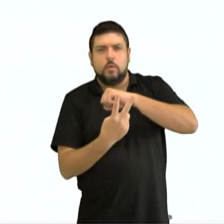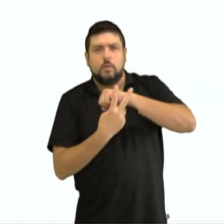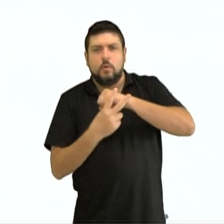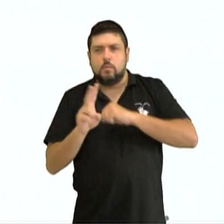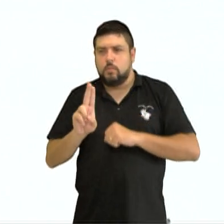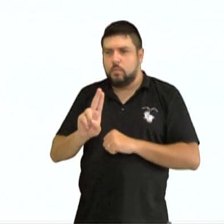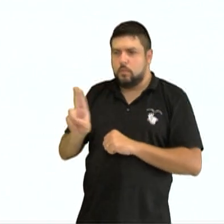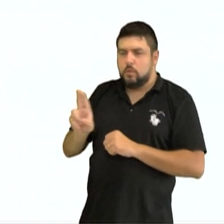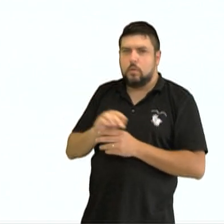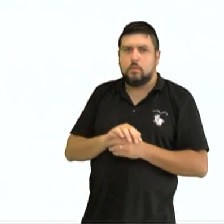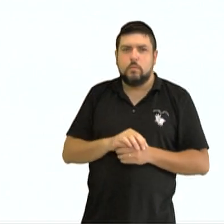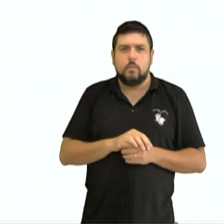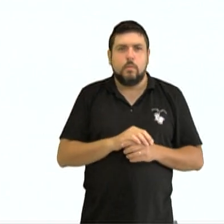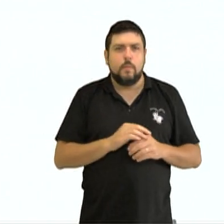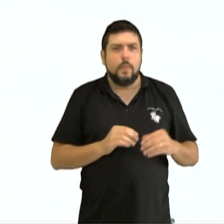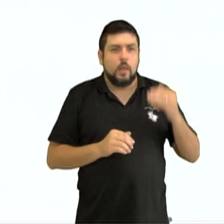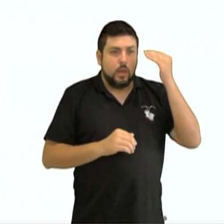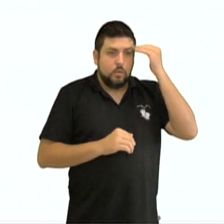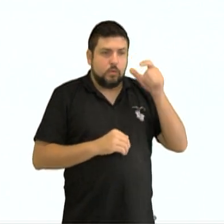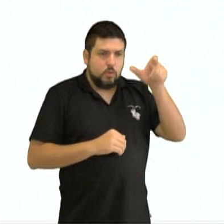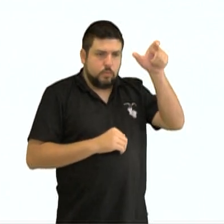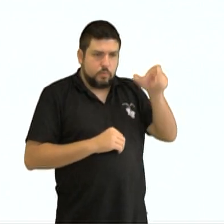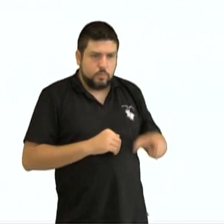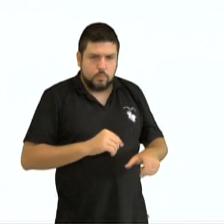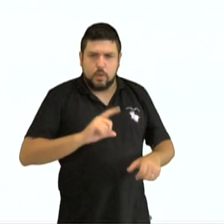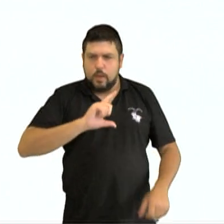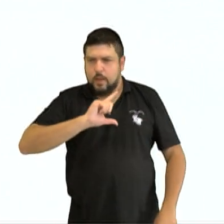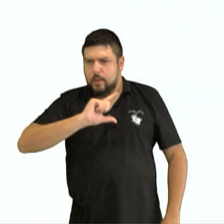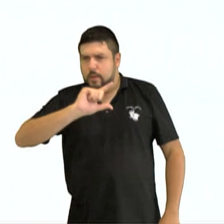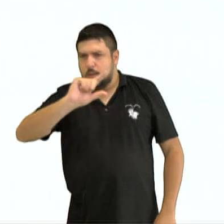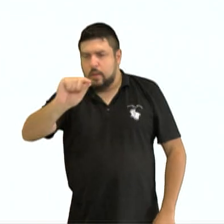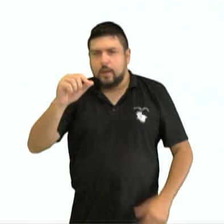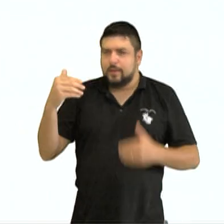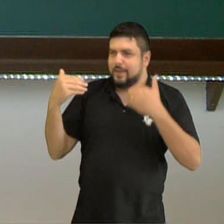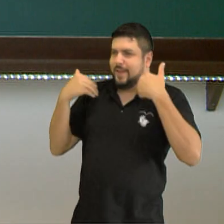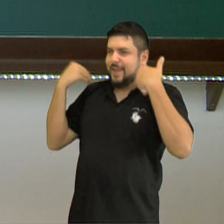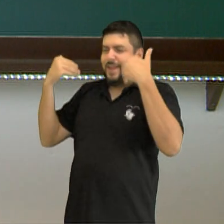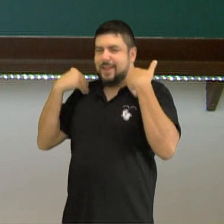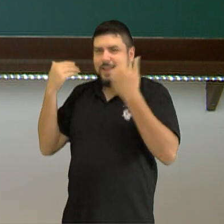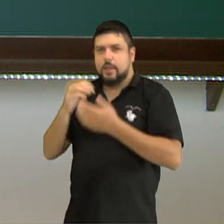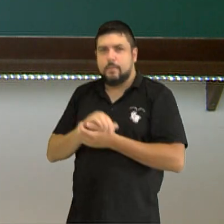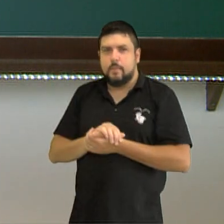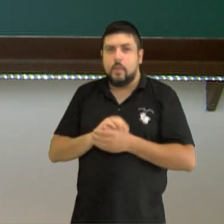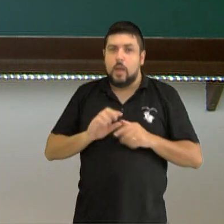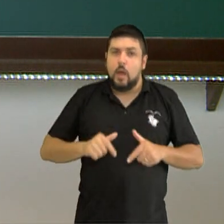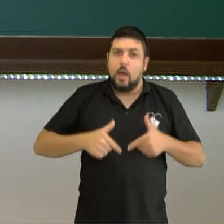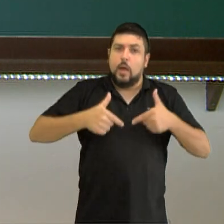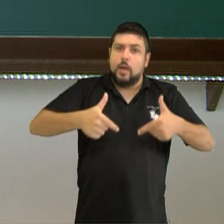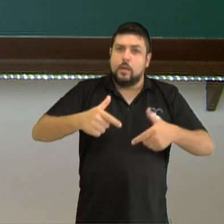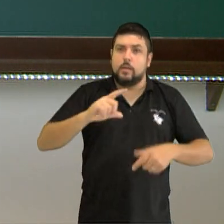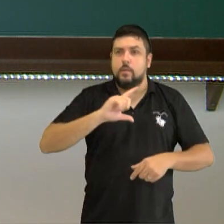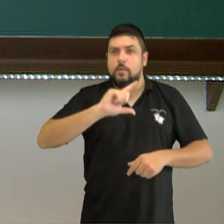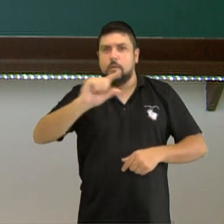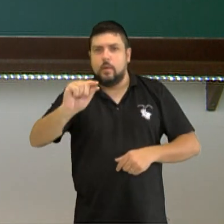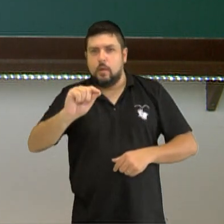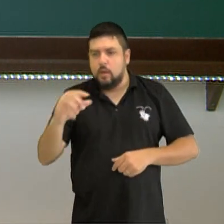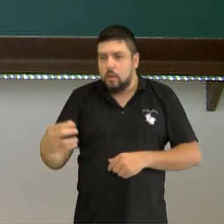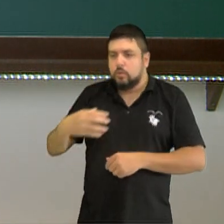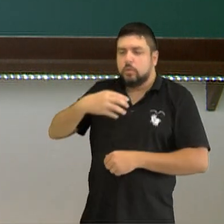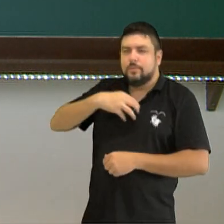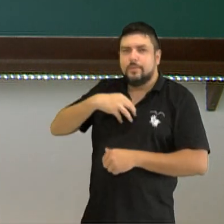Os adolescentes saíram alegres da sala. A ação é sair e o estado é